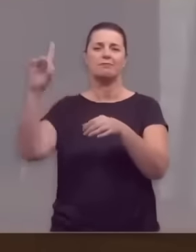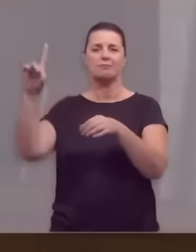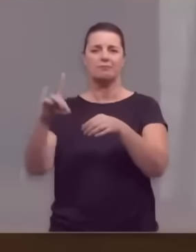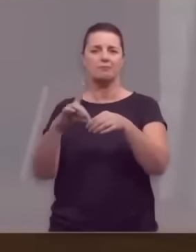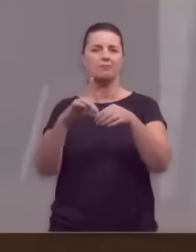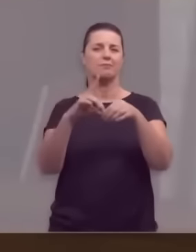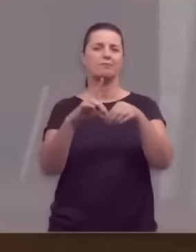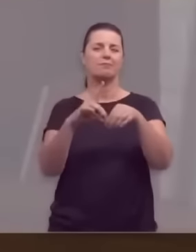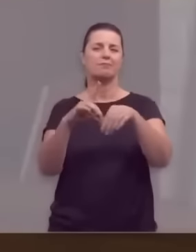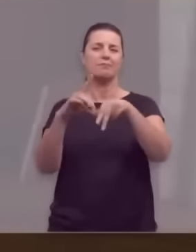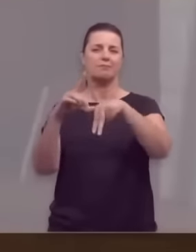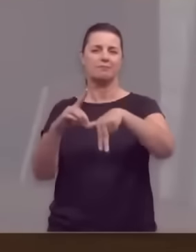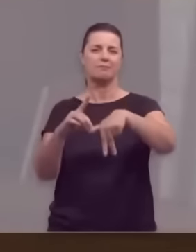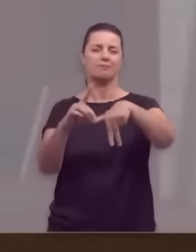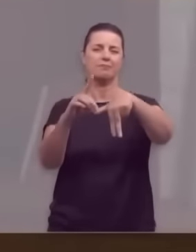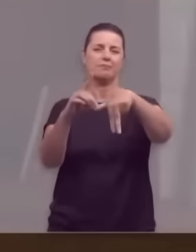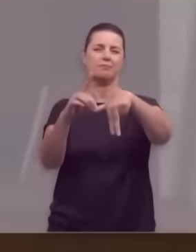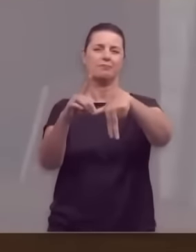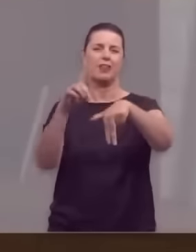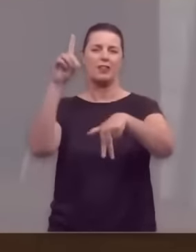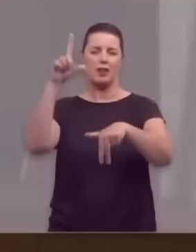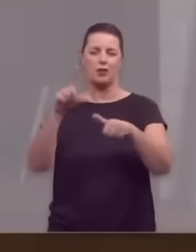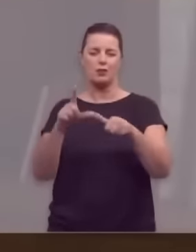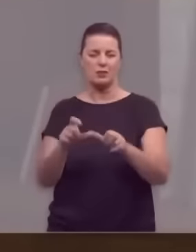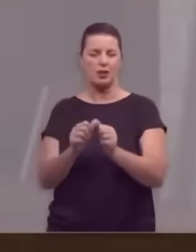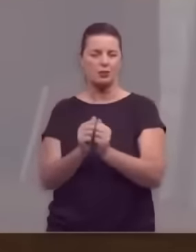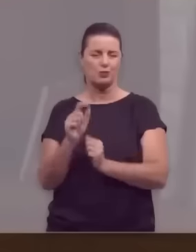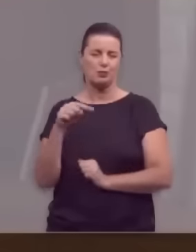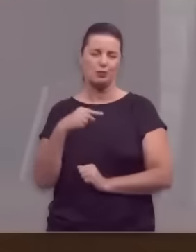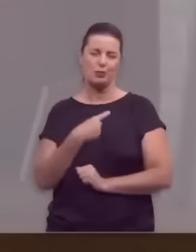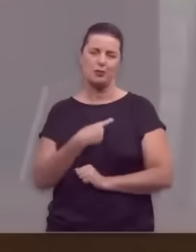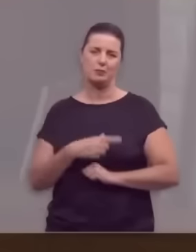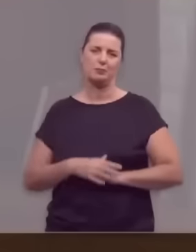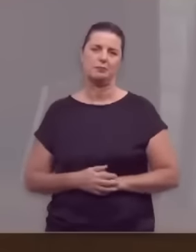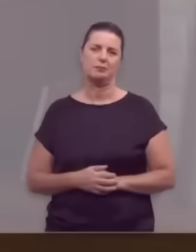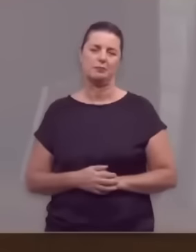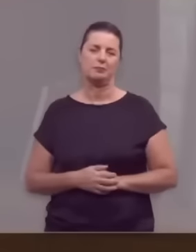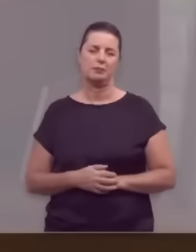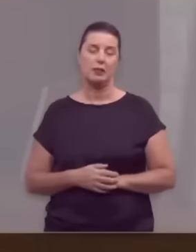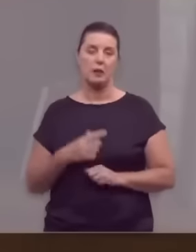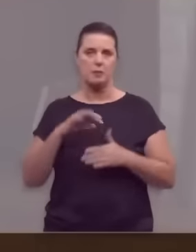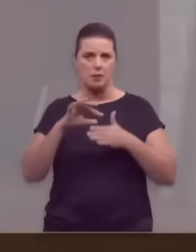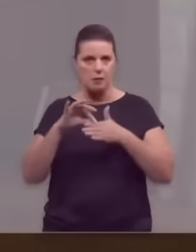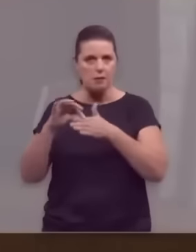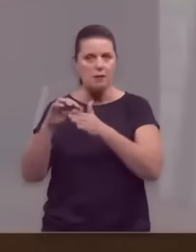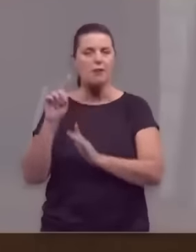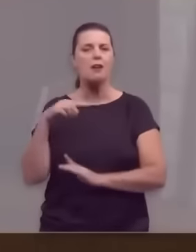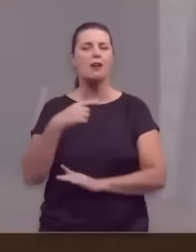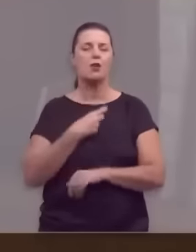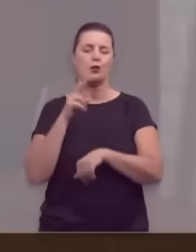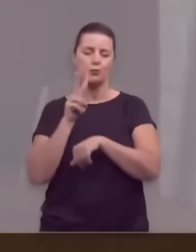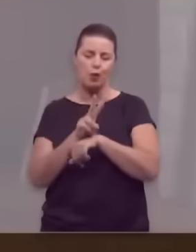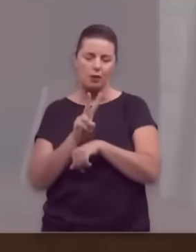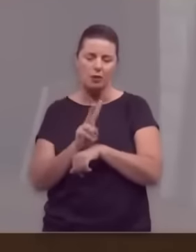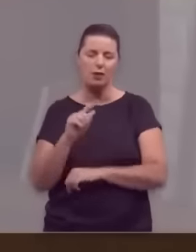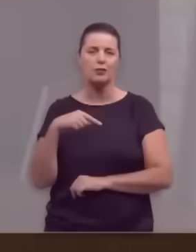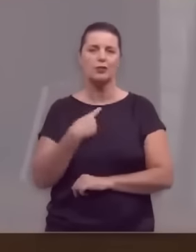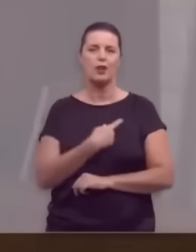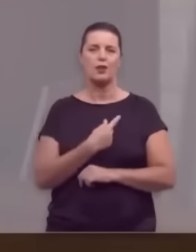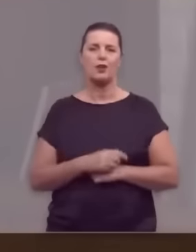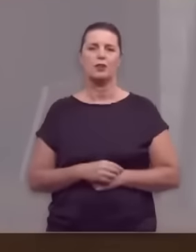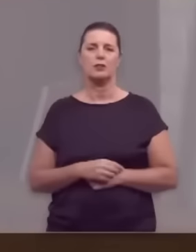de 2024. Deus estará conosco, será o nosso guia e protetor,